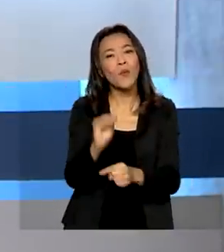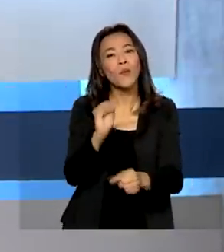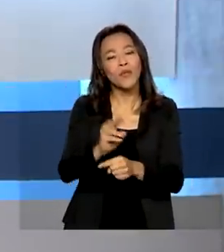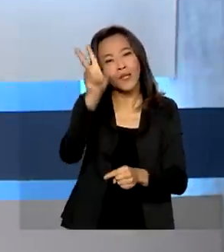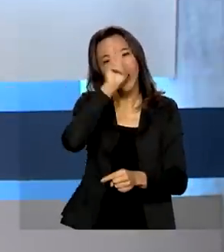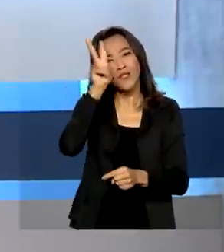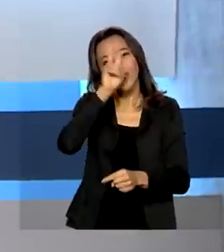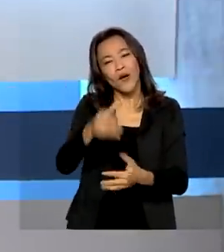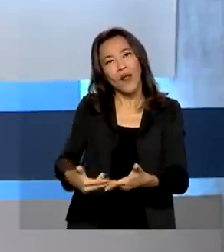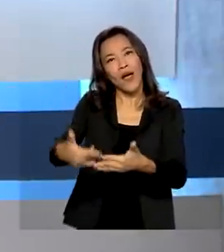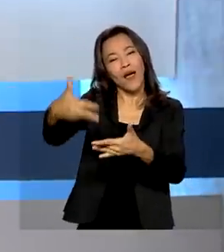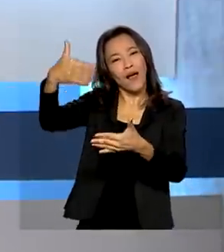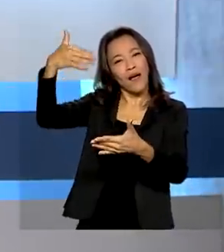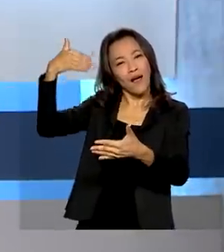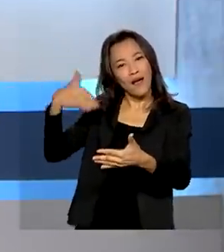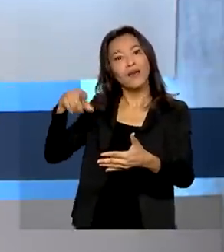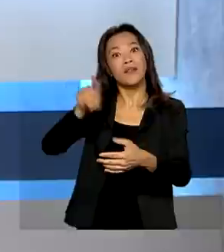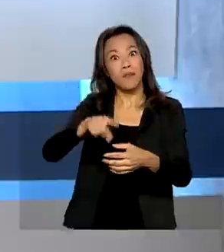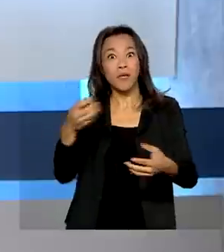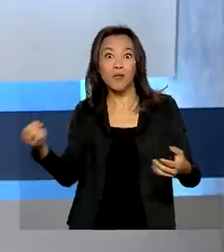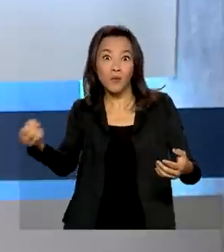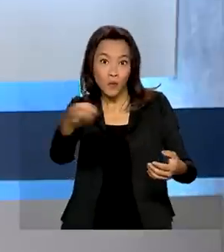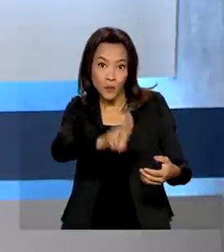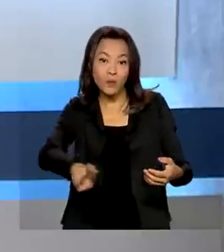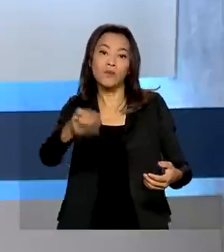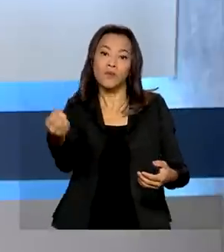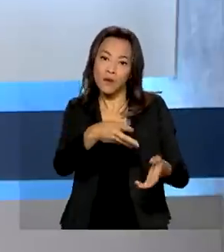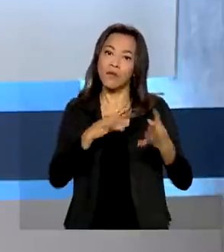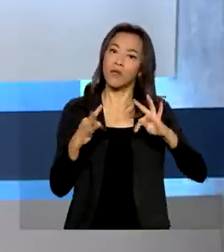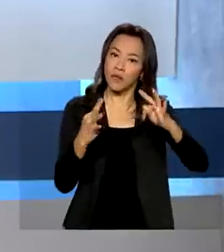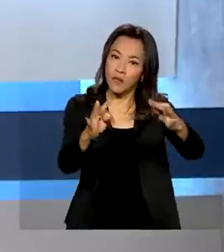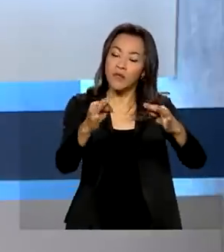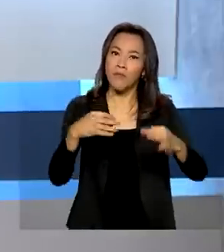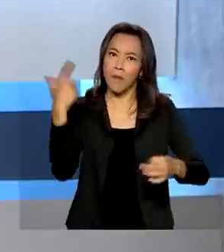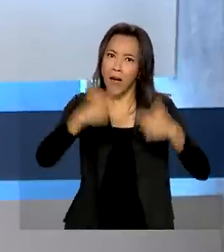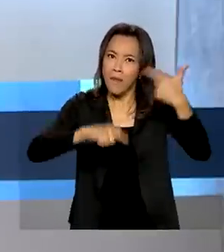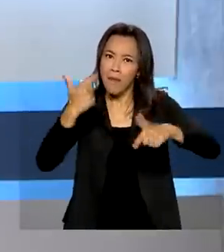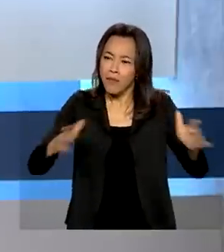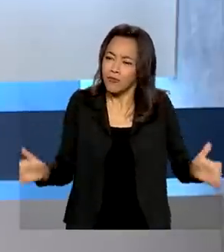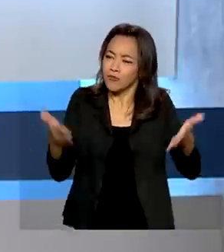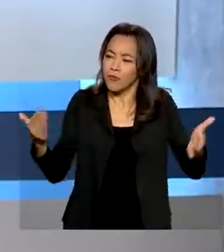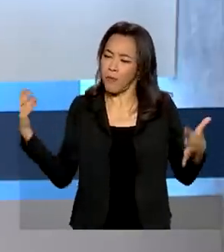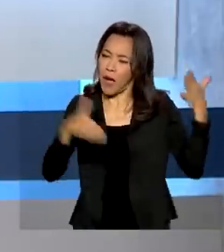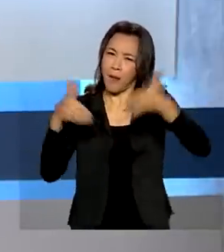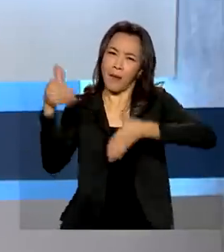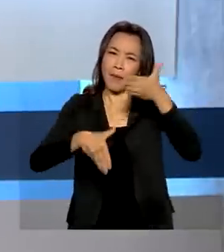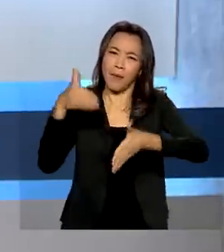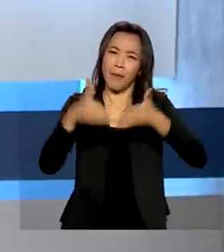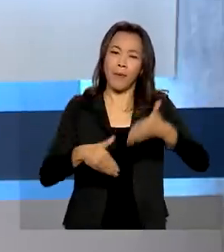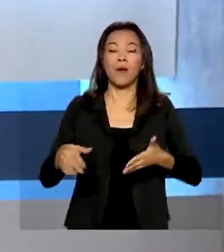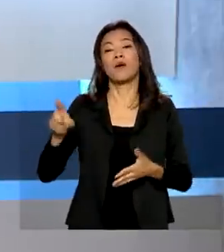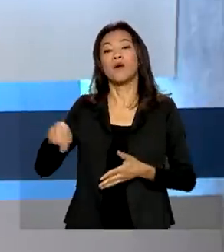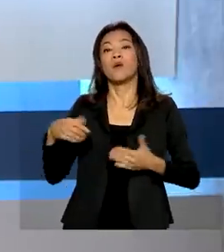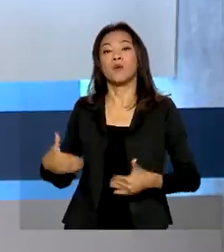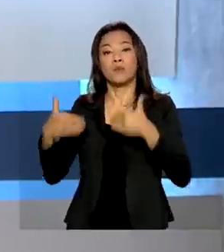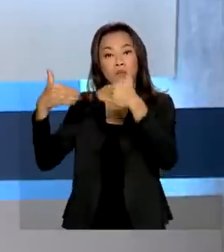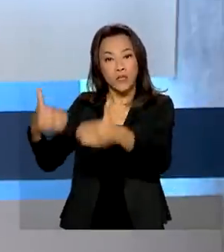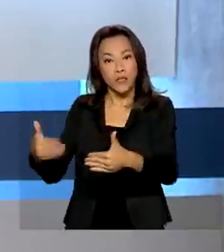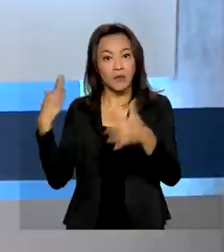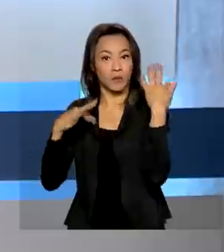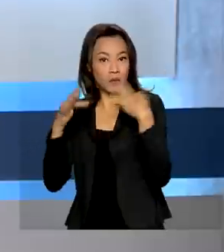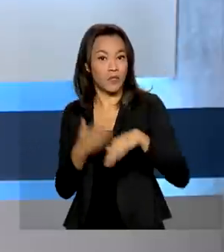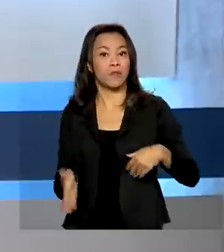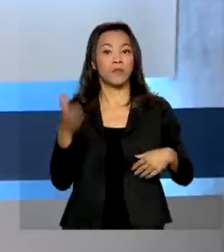de pesquisa e até de inovação tecnológica. Para aumentar ainda mais a visitação, o Ministério do Turismo e o IBRAM estão promovendo a